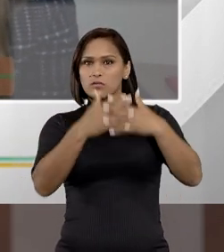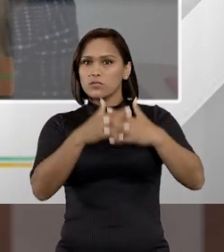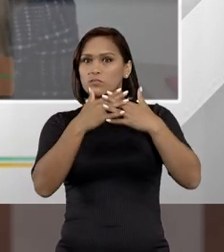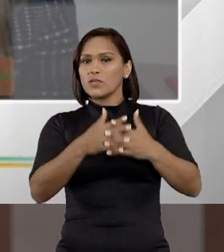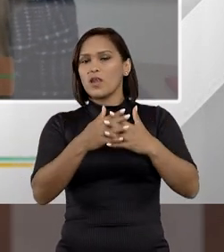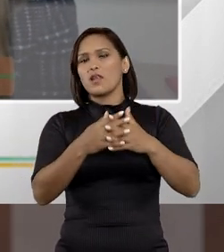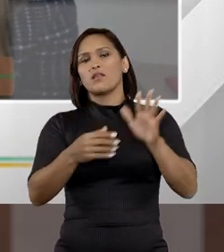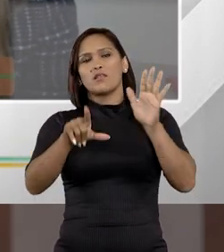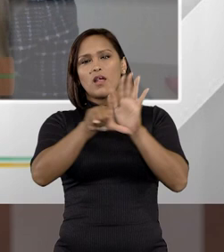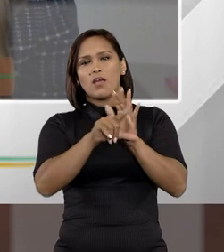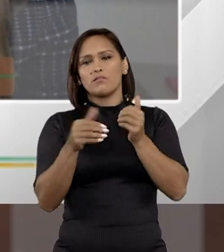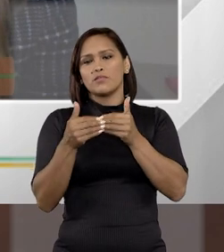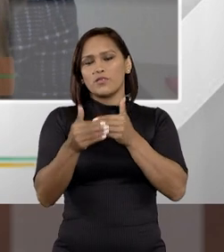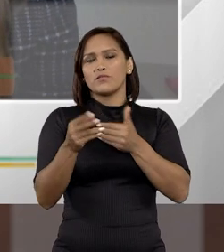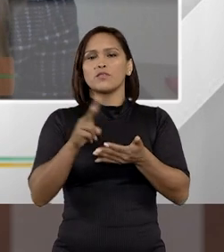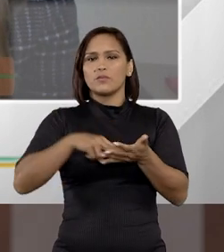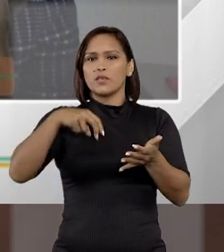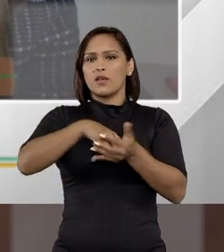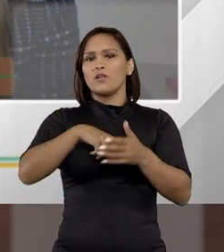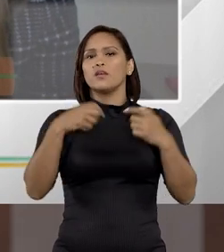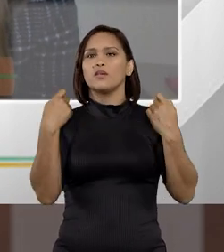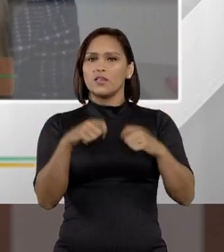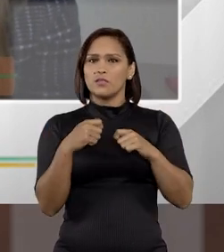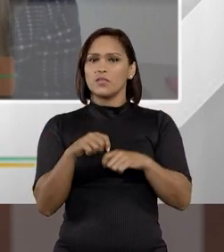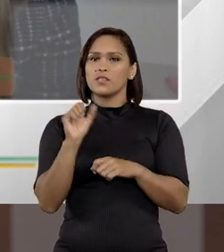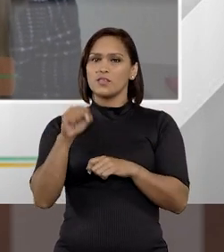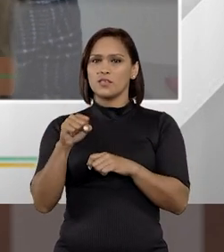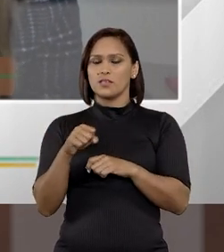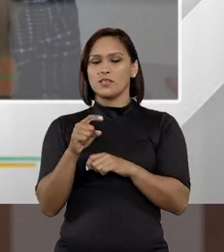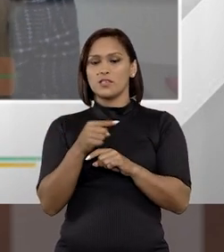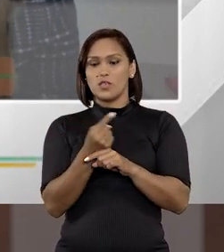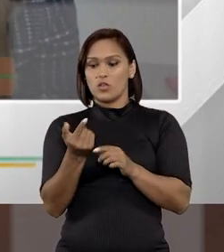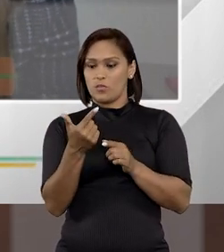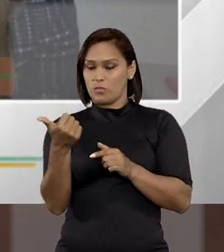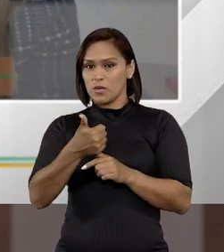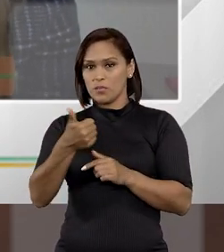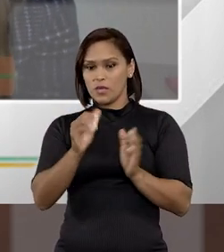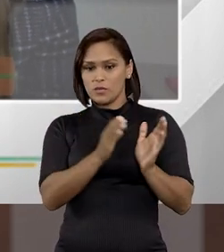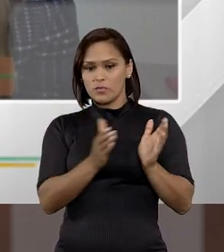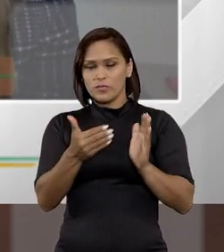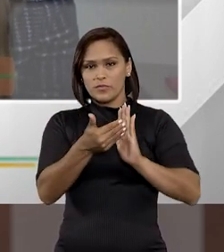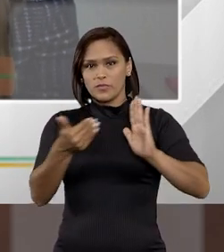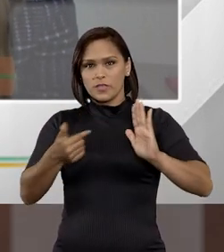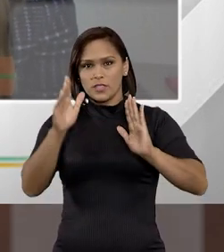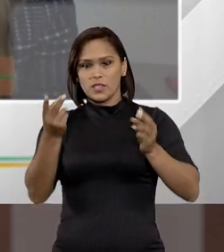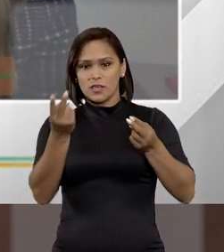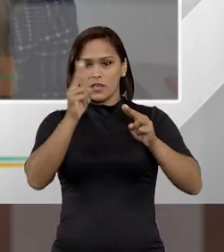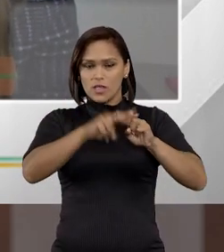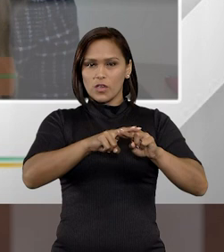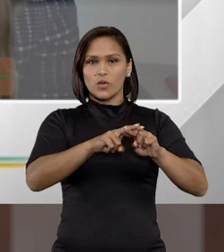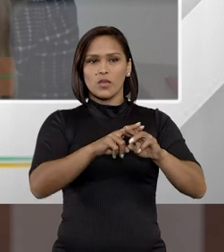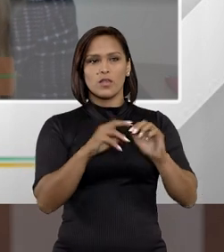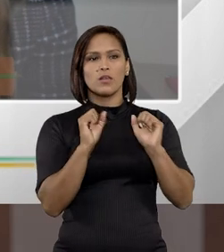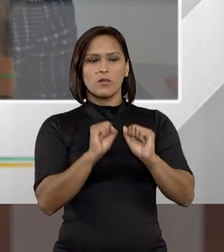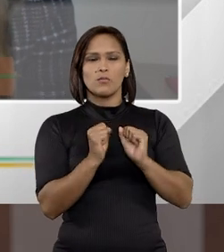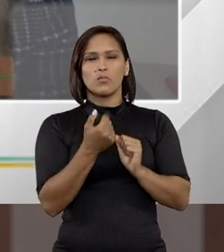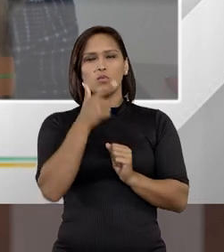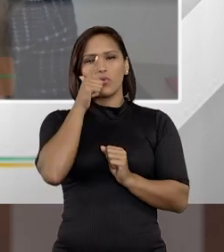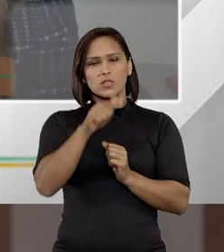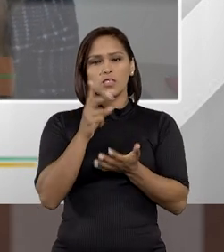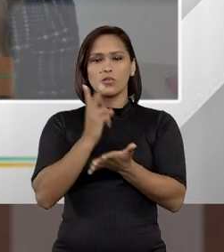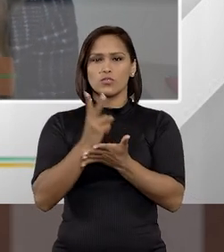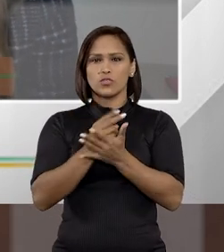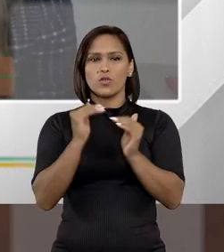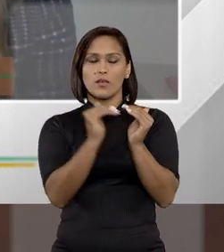atrapalhando a aplicação da lei processual penal e ele precisa, assim, pelo menos no primeiro momento, ser afastado e recolhido ao cárcere para que a gente